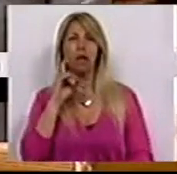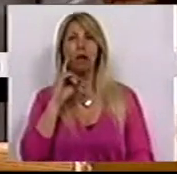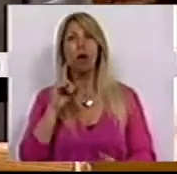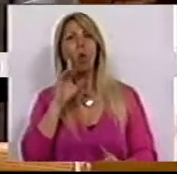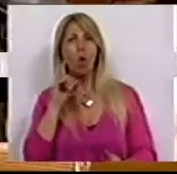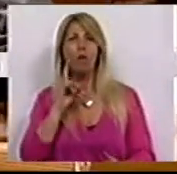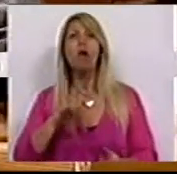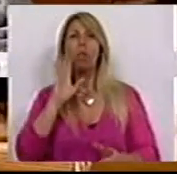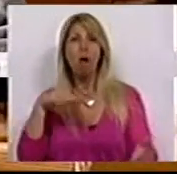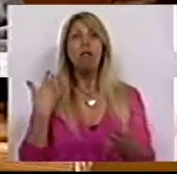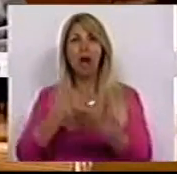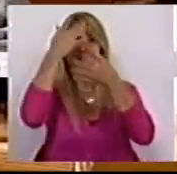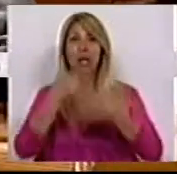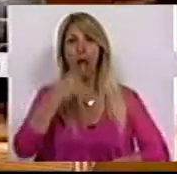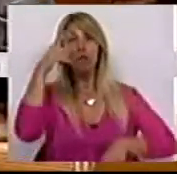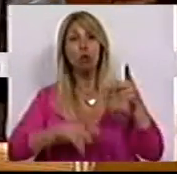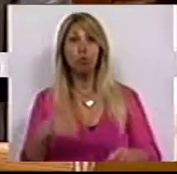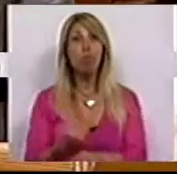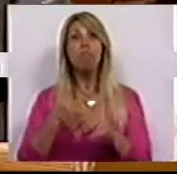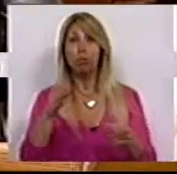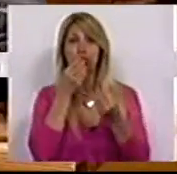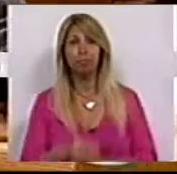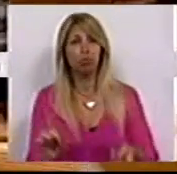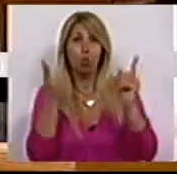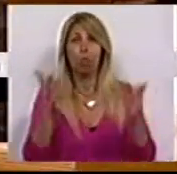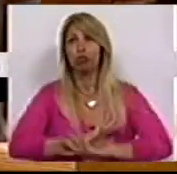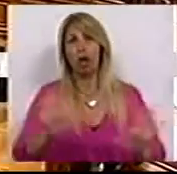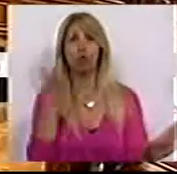trabalha porque indigna já é que baste esta política do Governo. Disse-se. Obrigado. Obrigado. Obrigado.